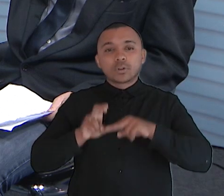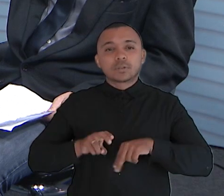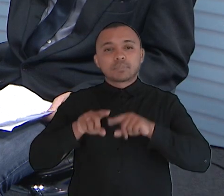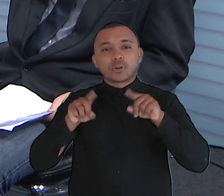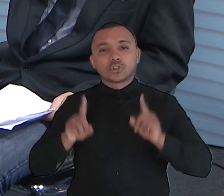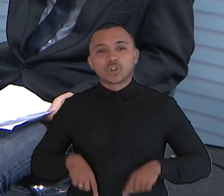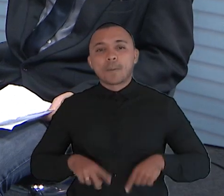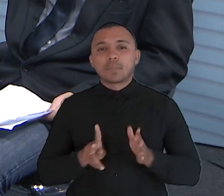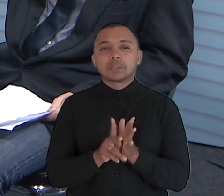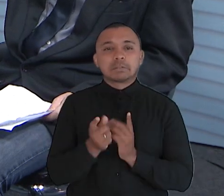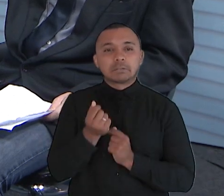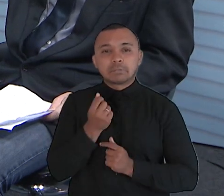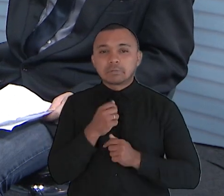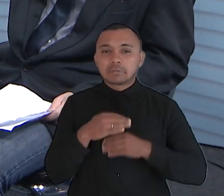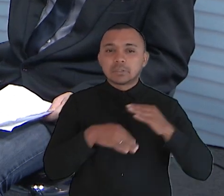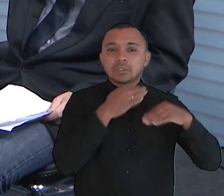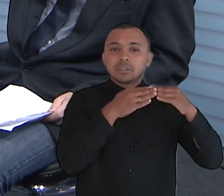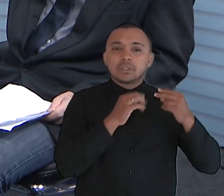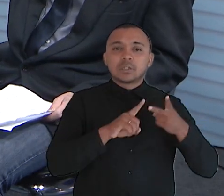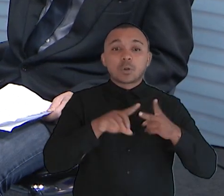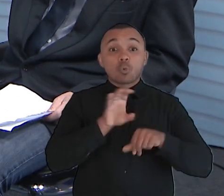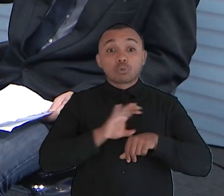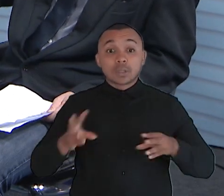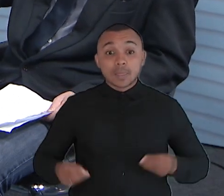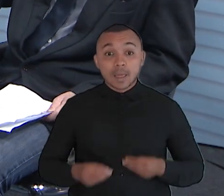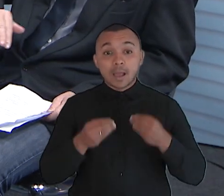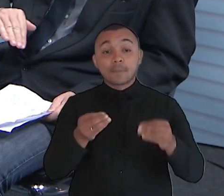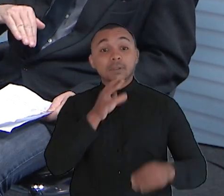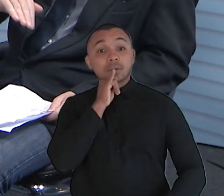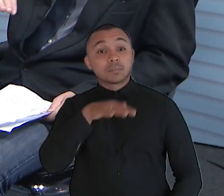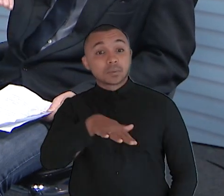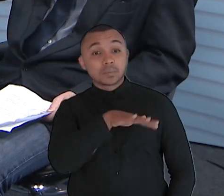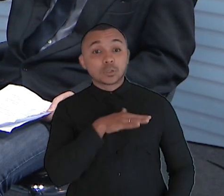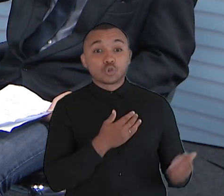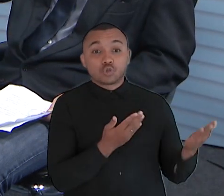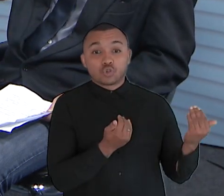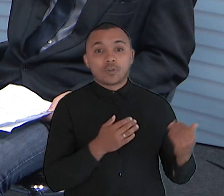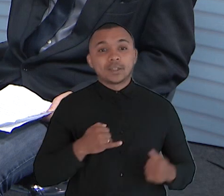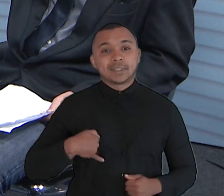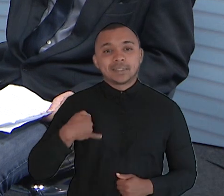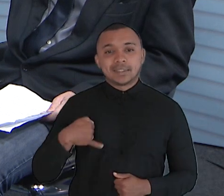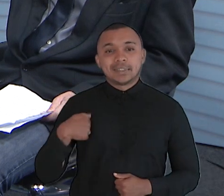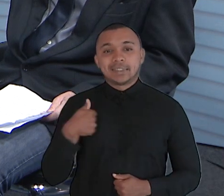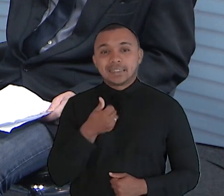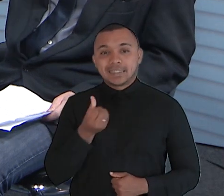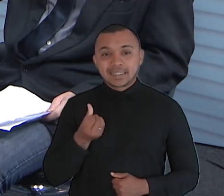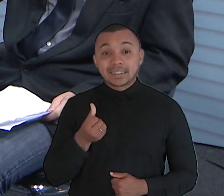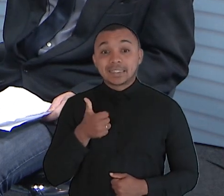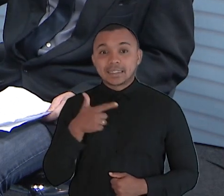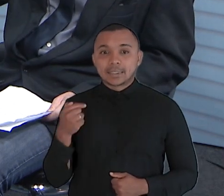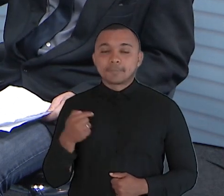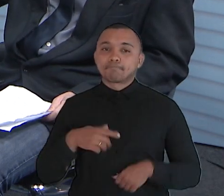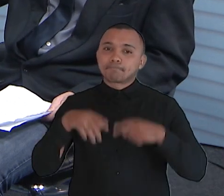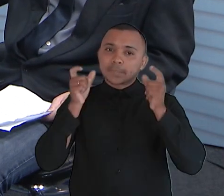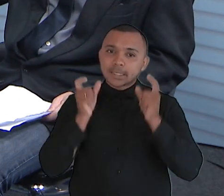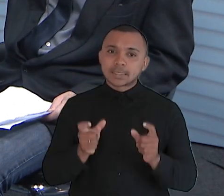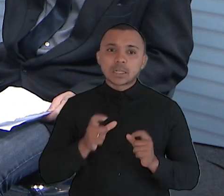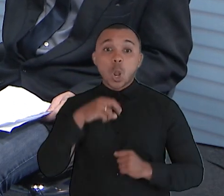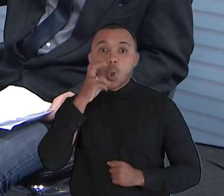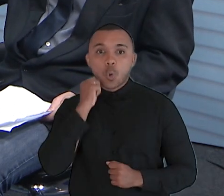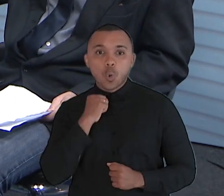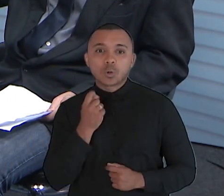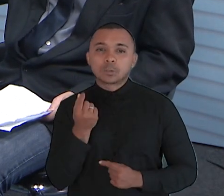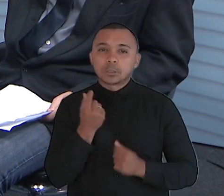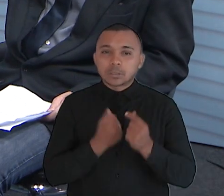econômico, qualificação para o trabalho, é importante. O jovem, quando ele está com 16, 17 anos, ele quer trabalhar, ele quer ganhar dinheiro para